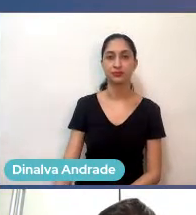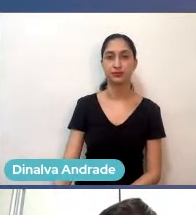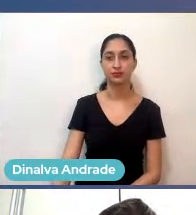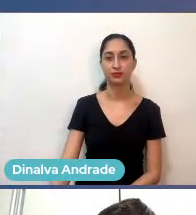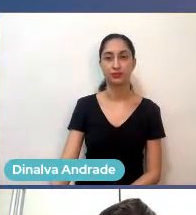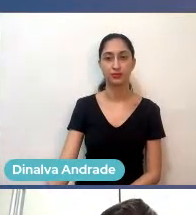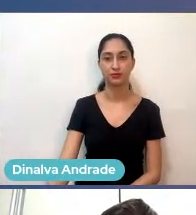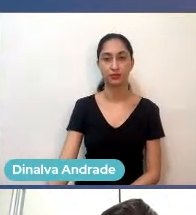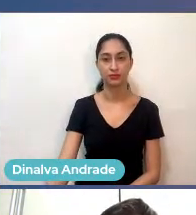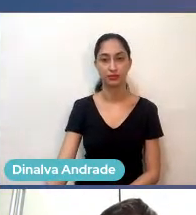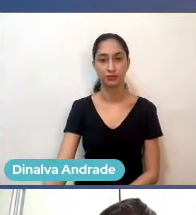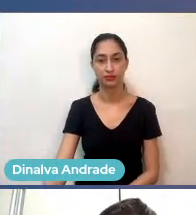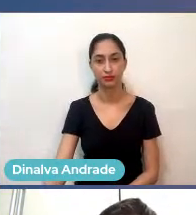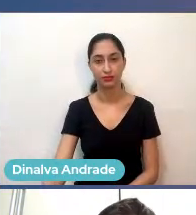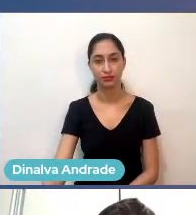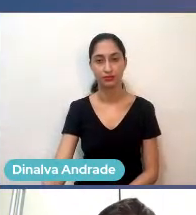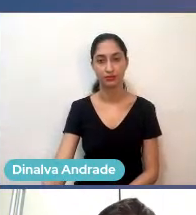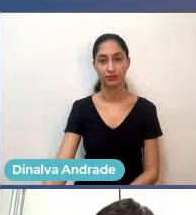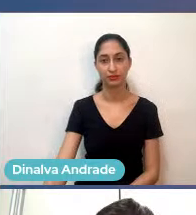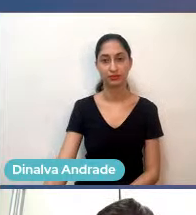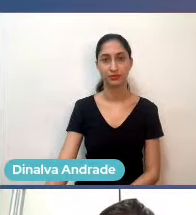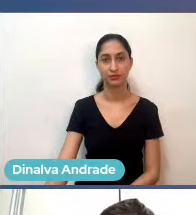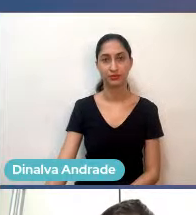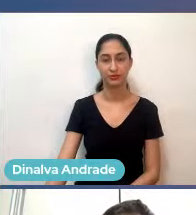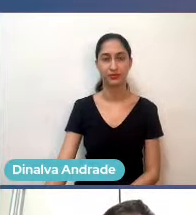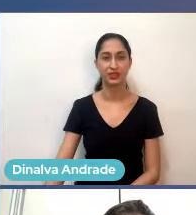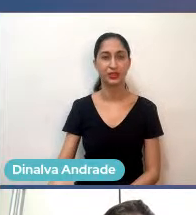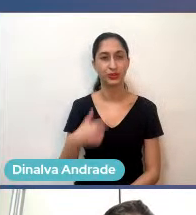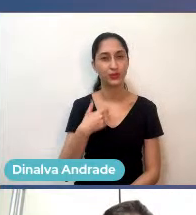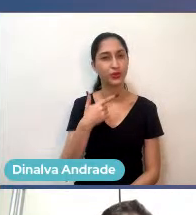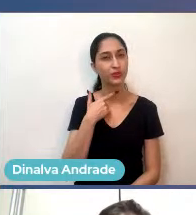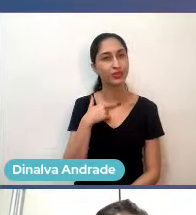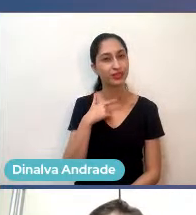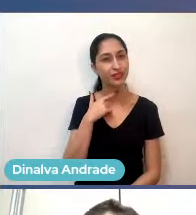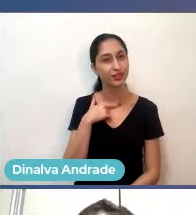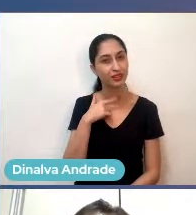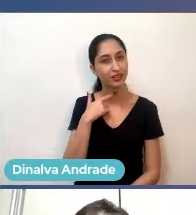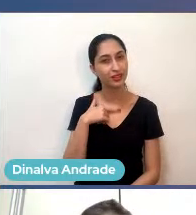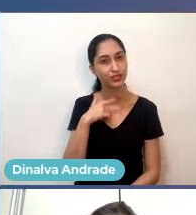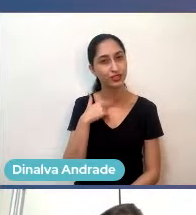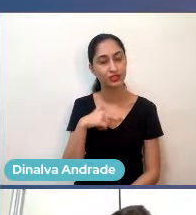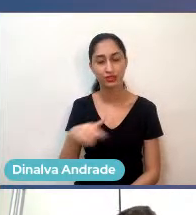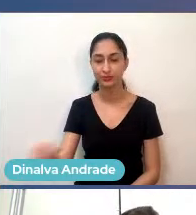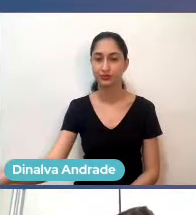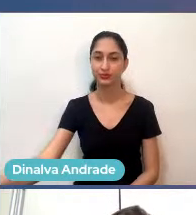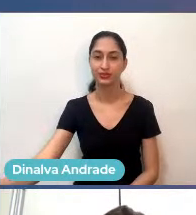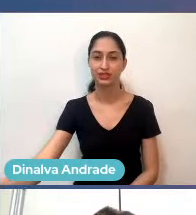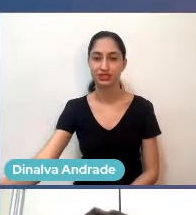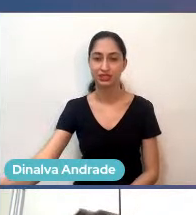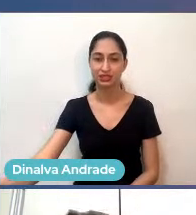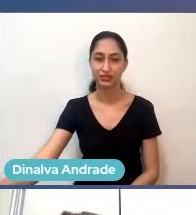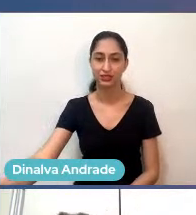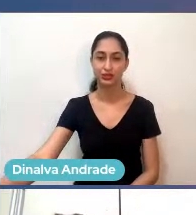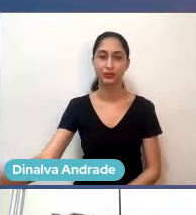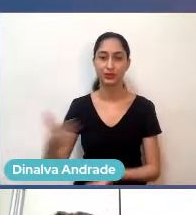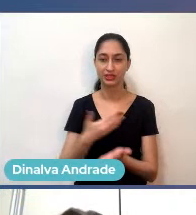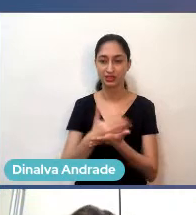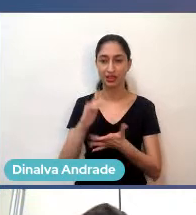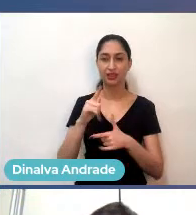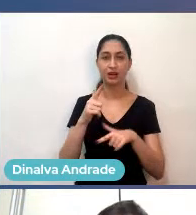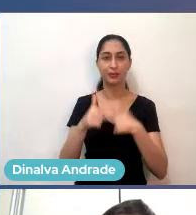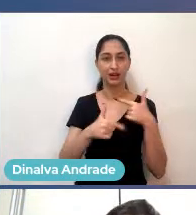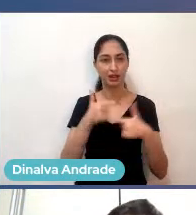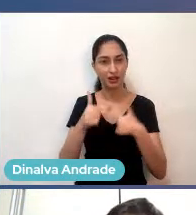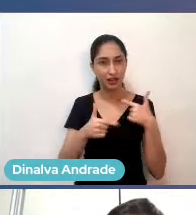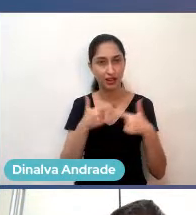e eu tinha uma... uma vontade muito grande de entrar no mercado de trabalho e estagiar e